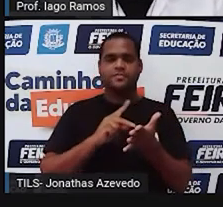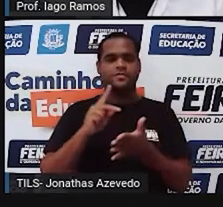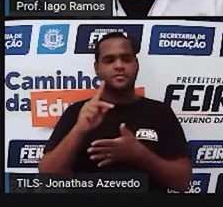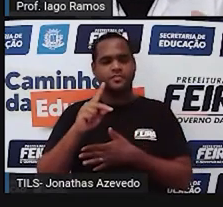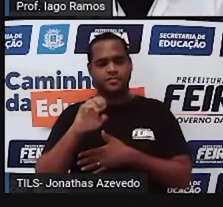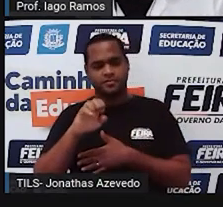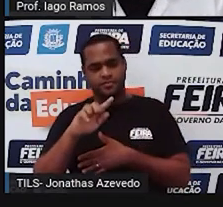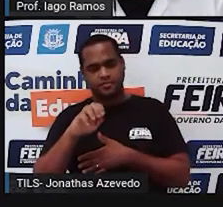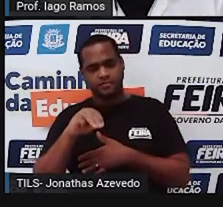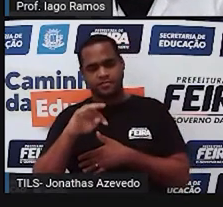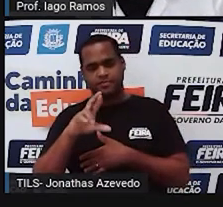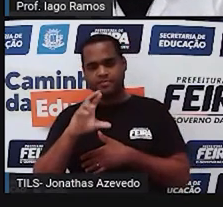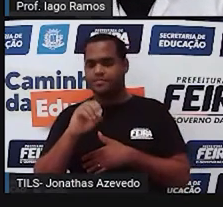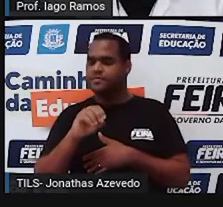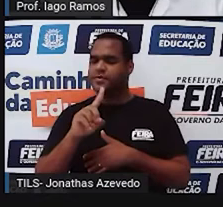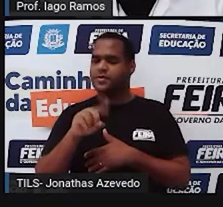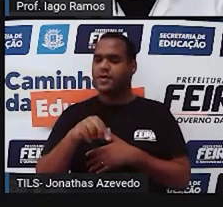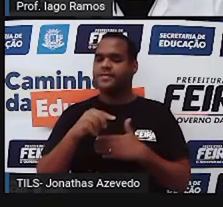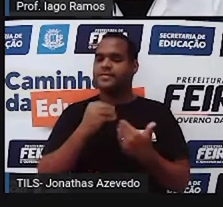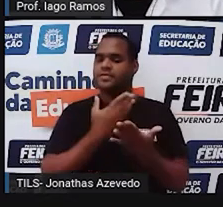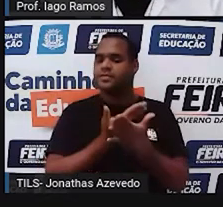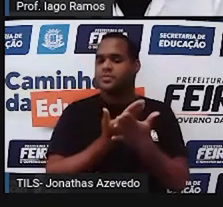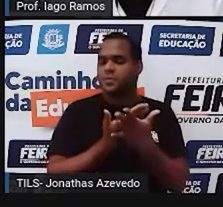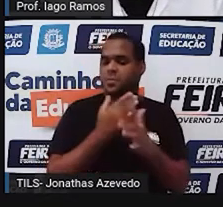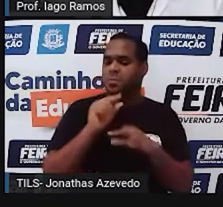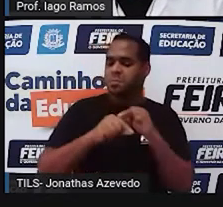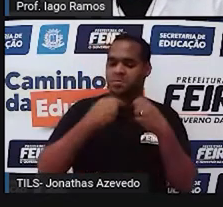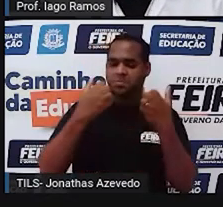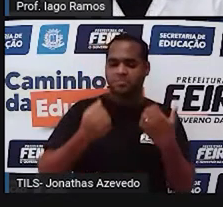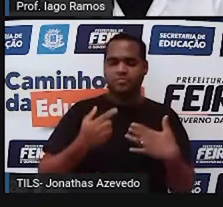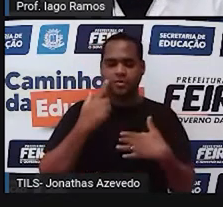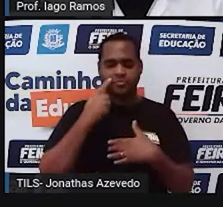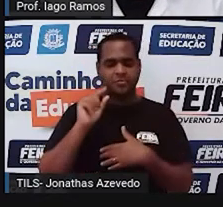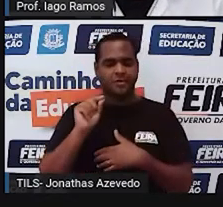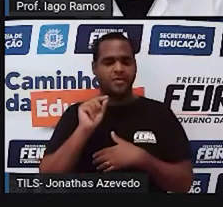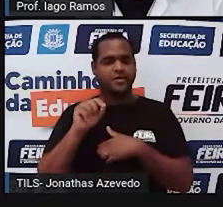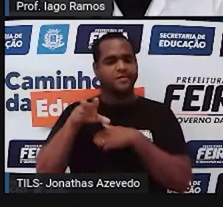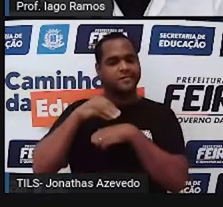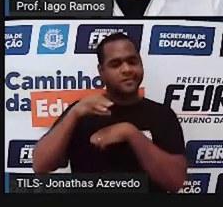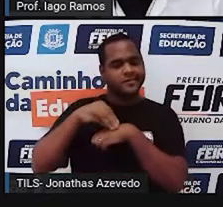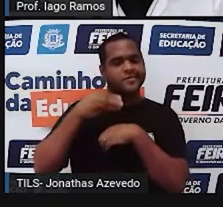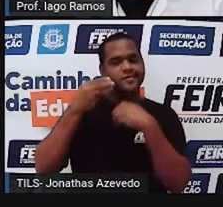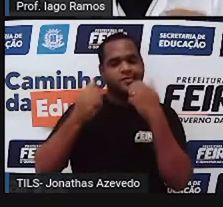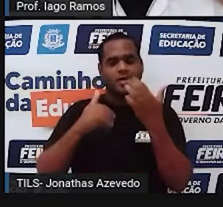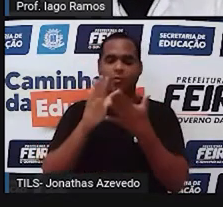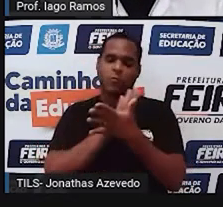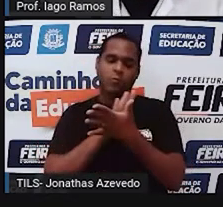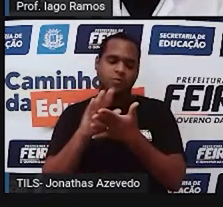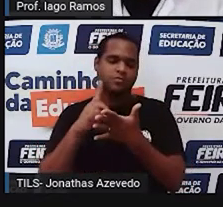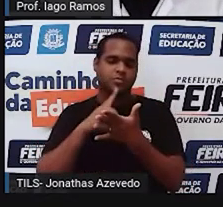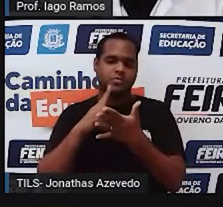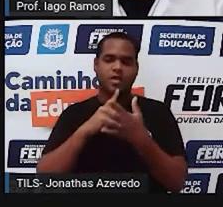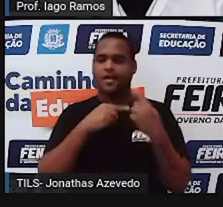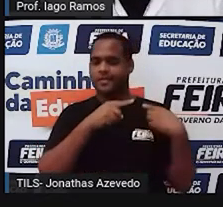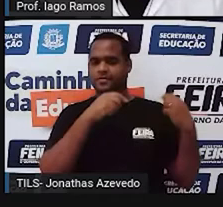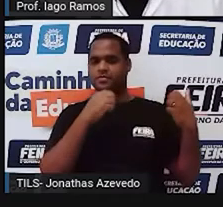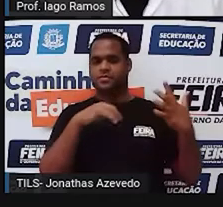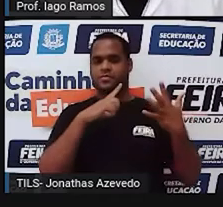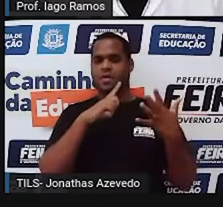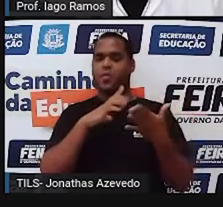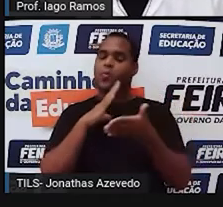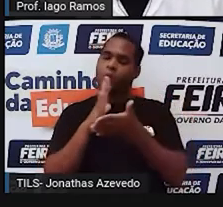que é uma coisa que a gente já estudou, né? A gente já vem estudando aí em algumas aulas, inclusive na aula anterior a essa,